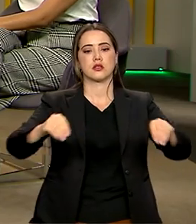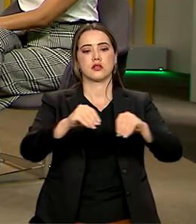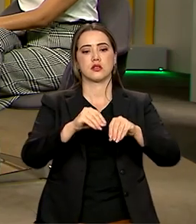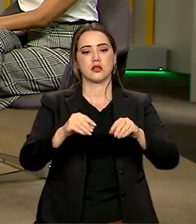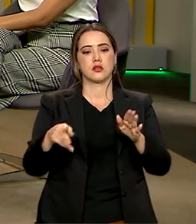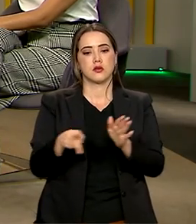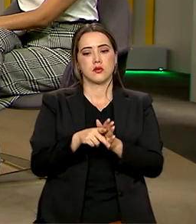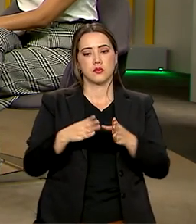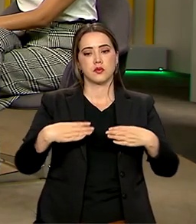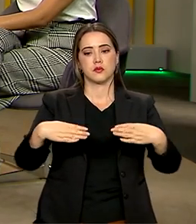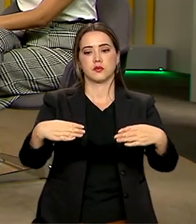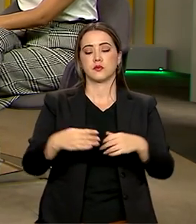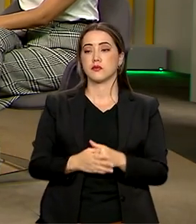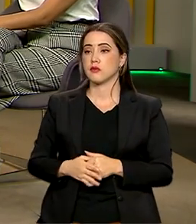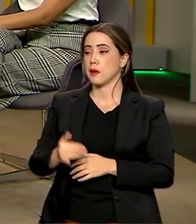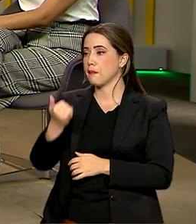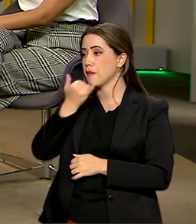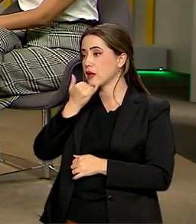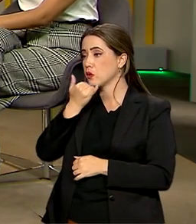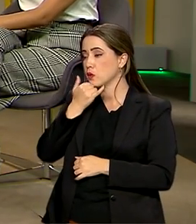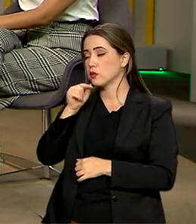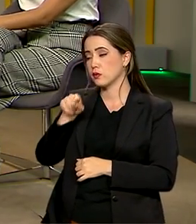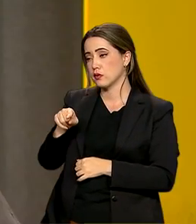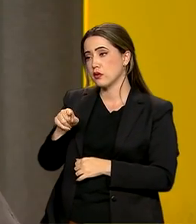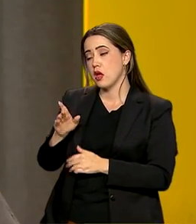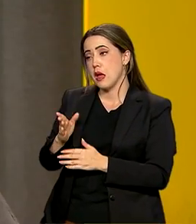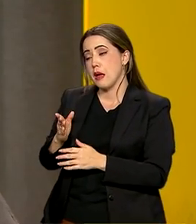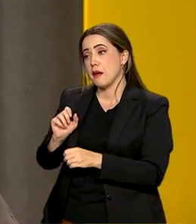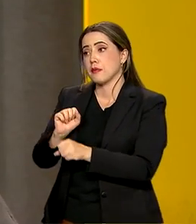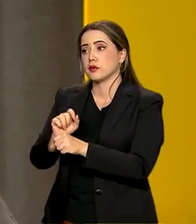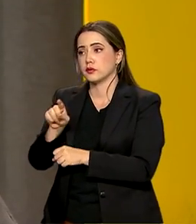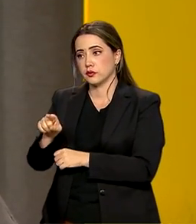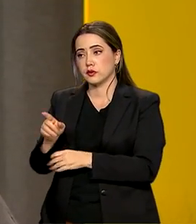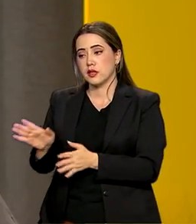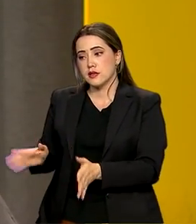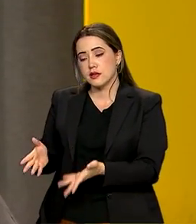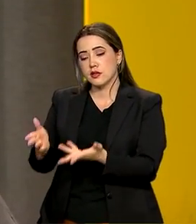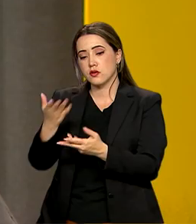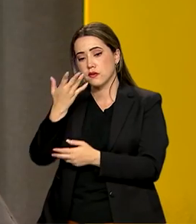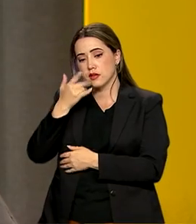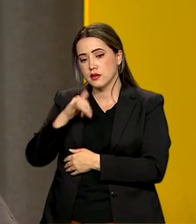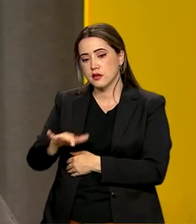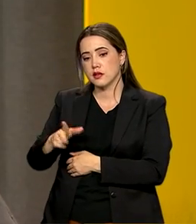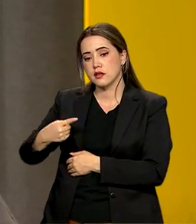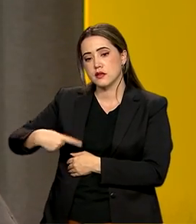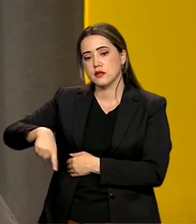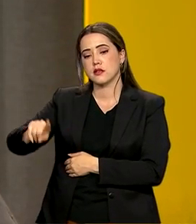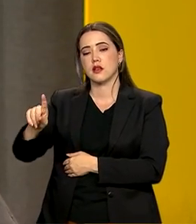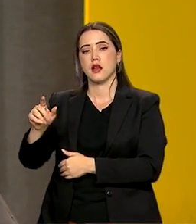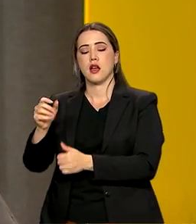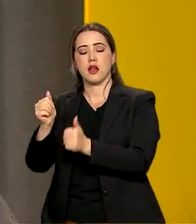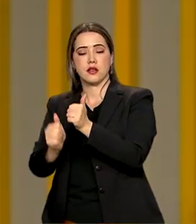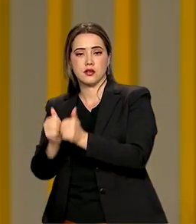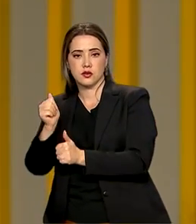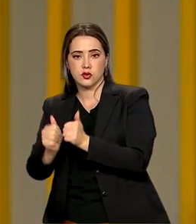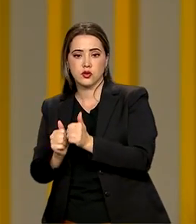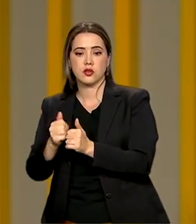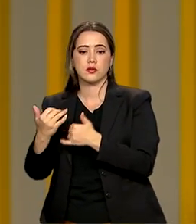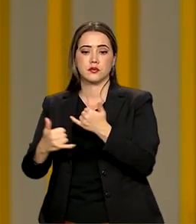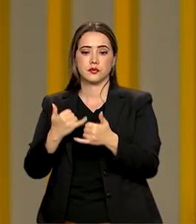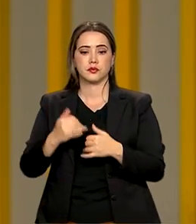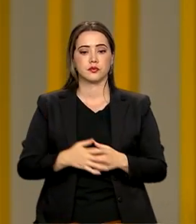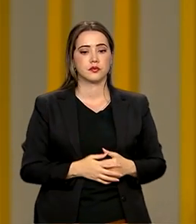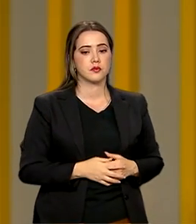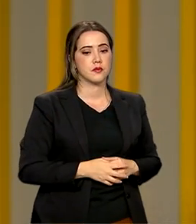né, ministro? Desculpa te interromper. Essa sementinha desde a infância, né? Incentivar as meninas aí a irem para o campinho, jogarem, se divertirem. Na verdade,